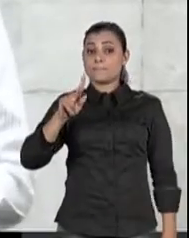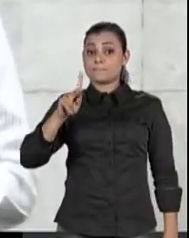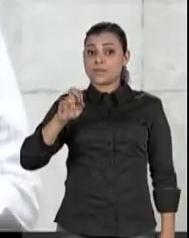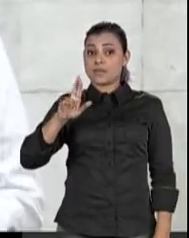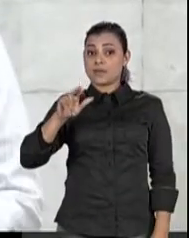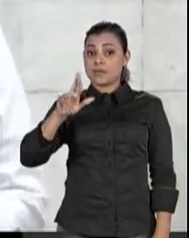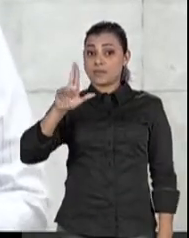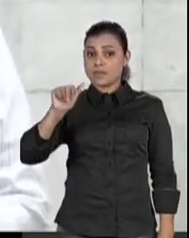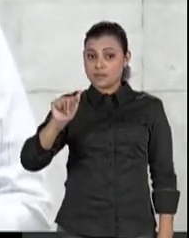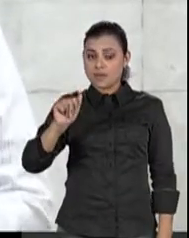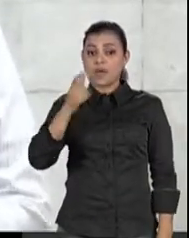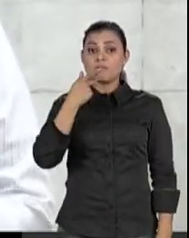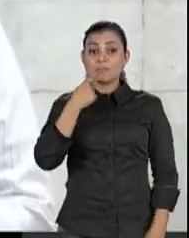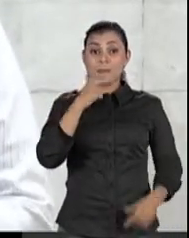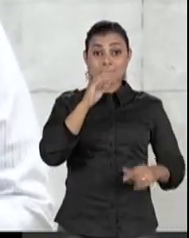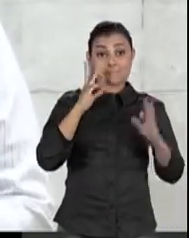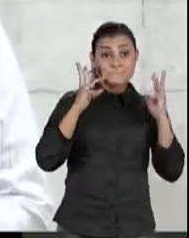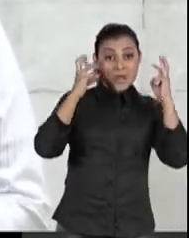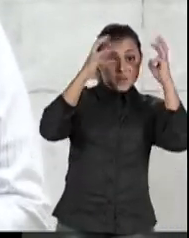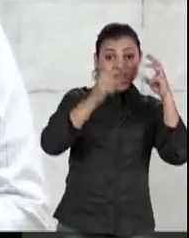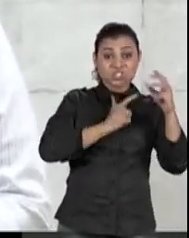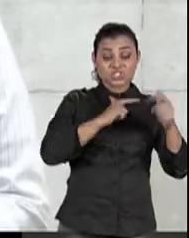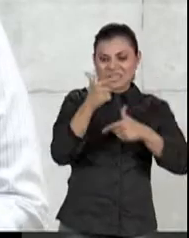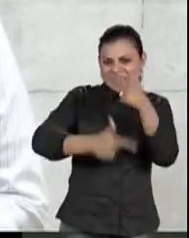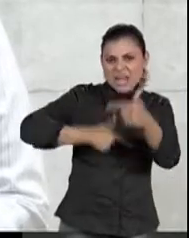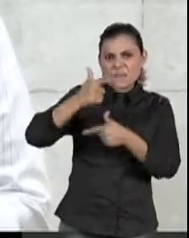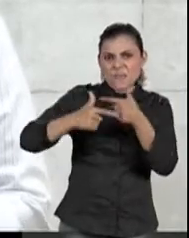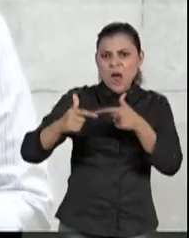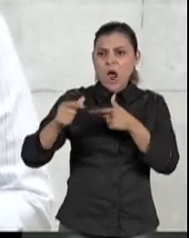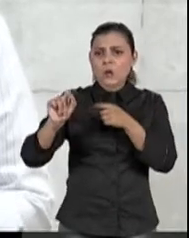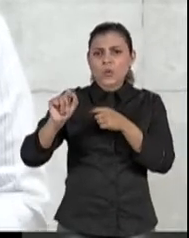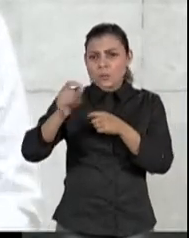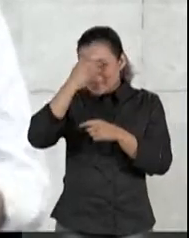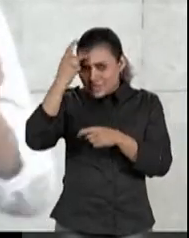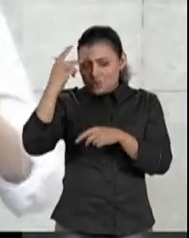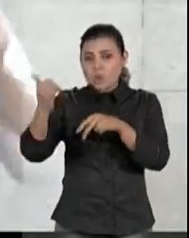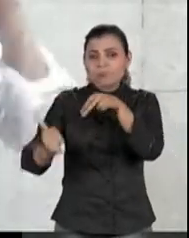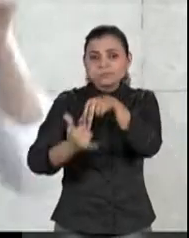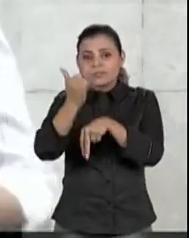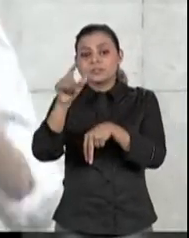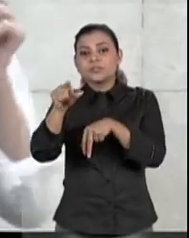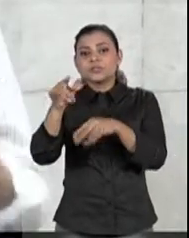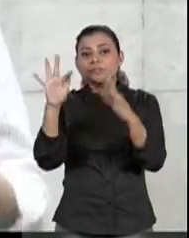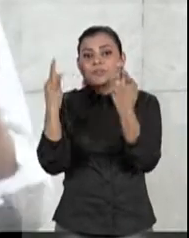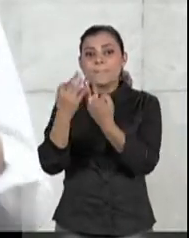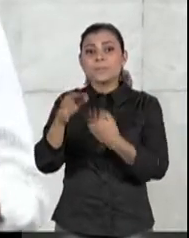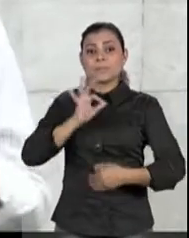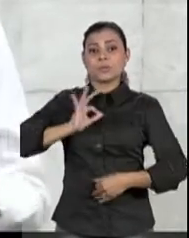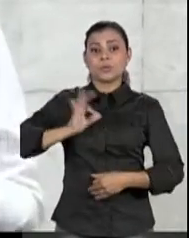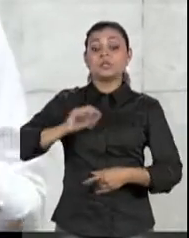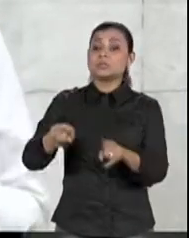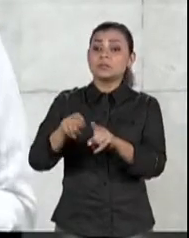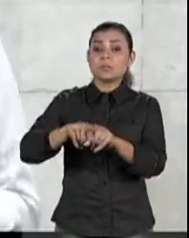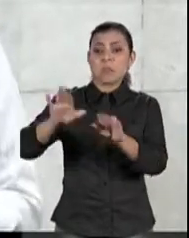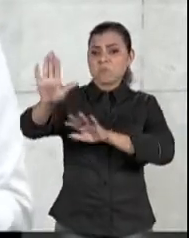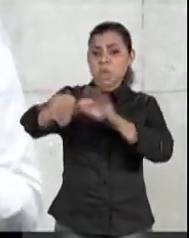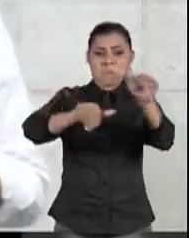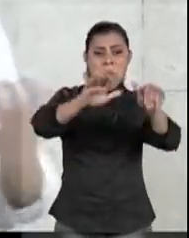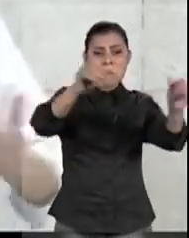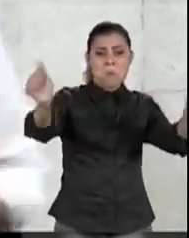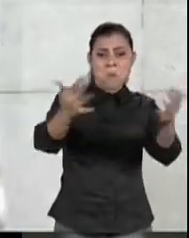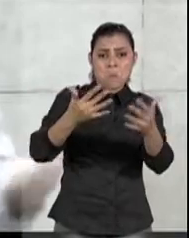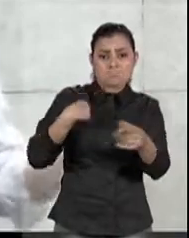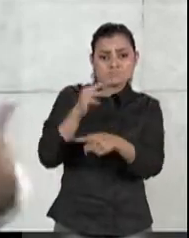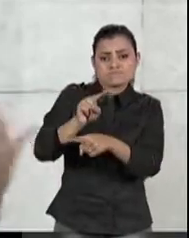Marielle fazia um trabalho de acolhimento das famílias de violência policial e dos próprios policiais atingidos pela violência.